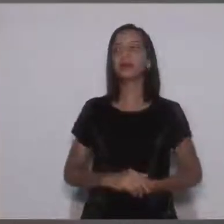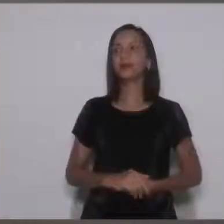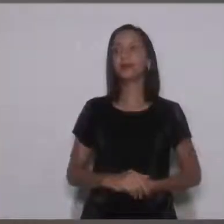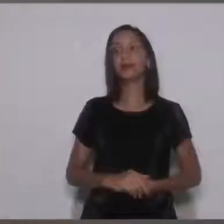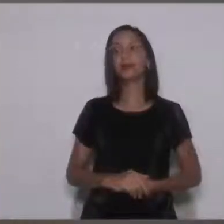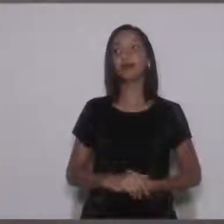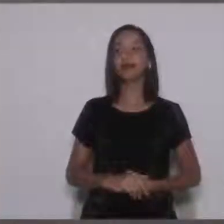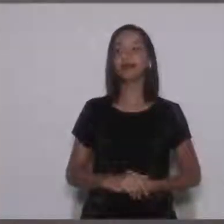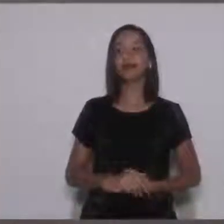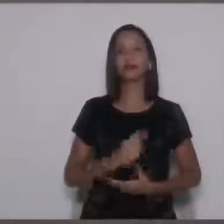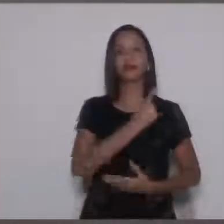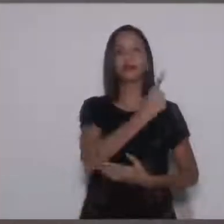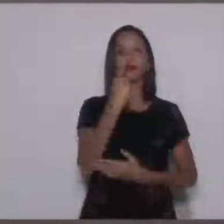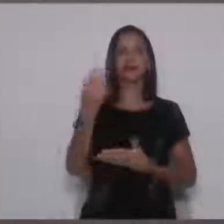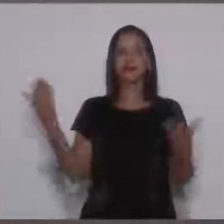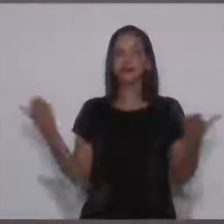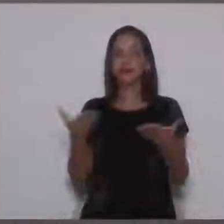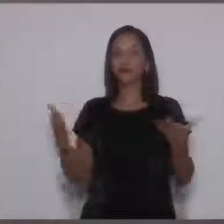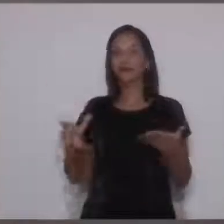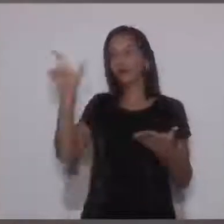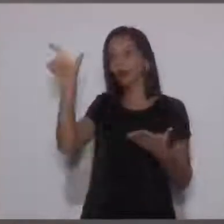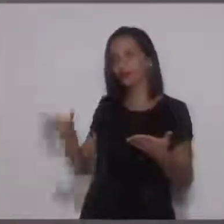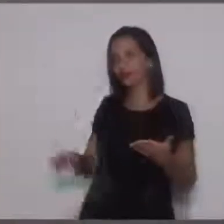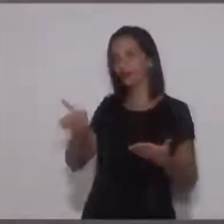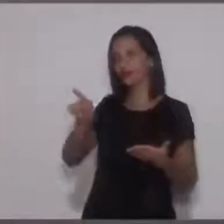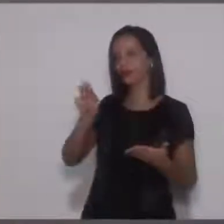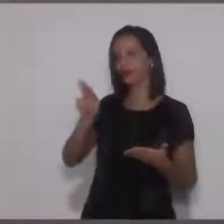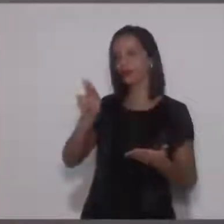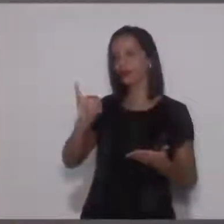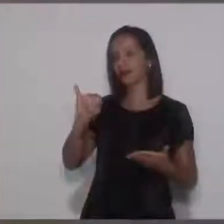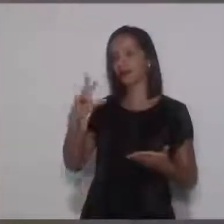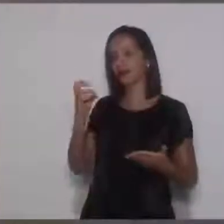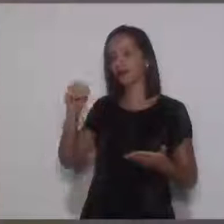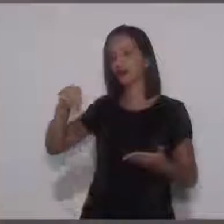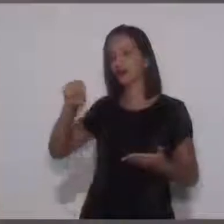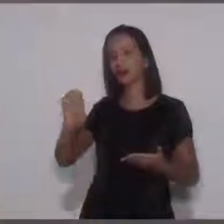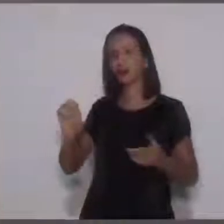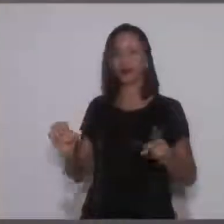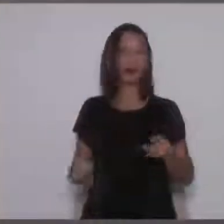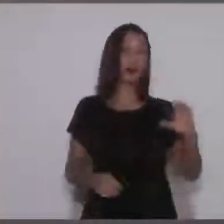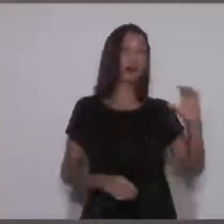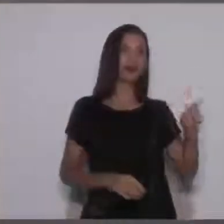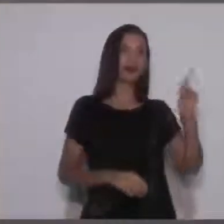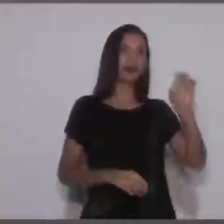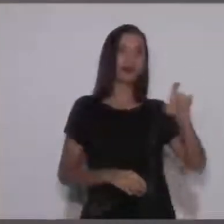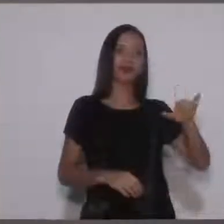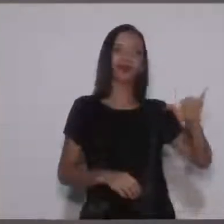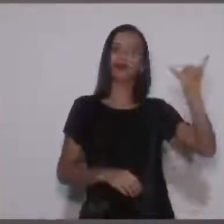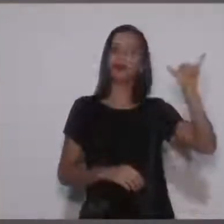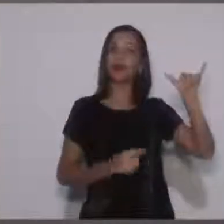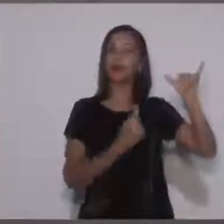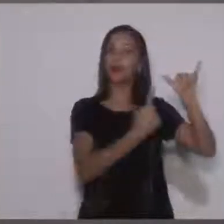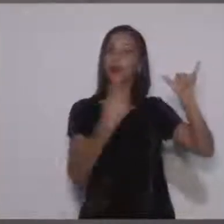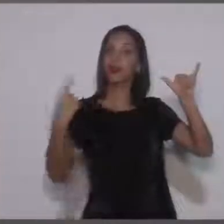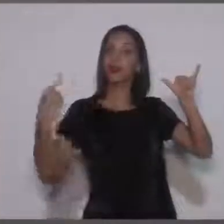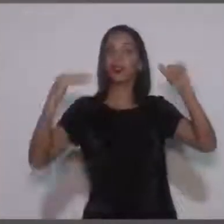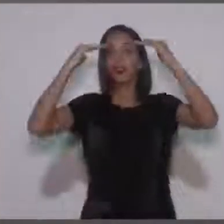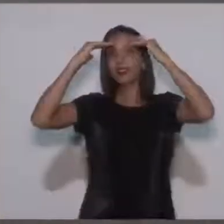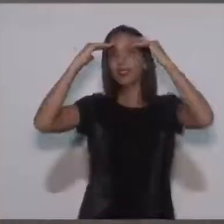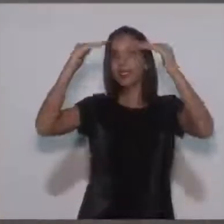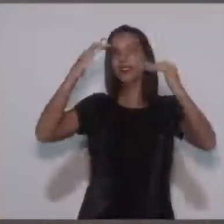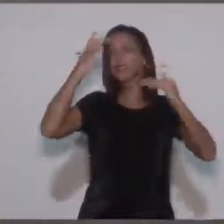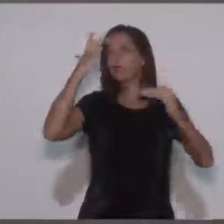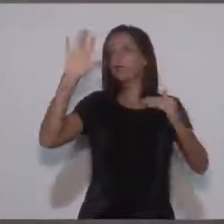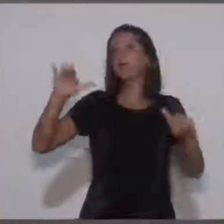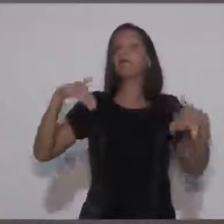E cada um, como fez hoje o Guilherme, como fez hoje a Kelly, cada membro da sociedade brasileira, desde que cumprido, eu não sei